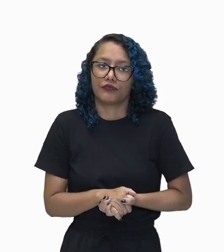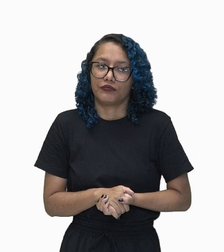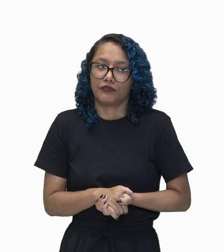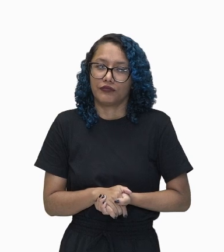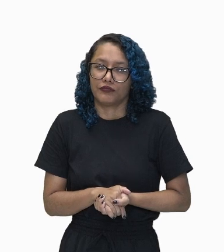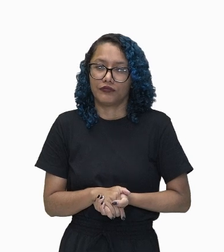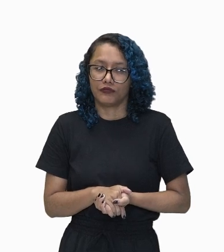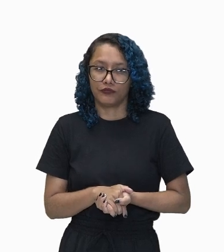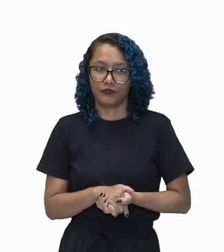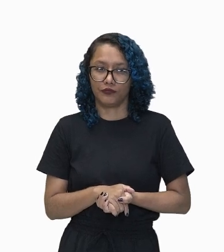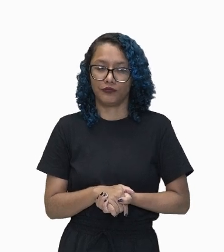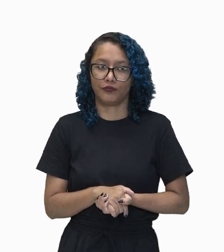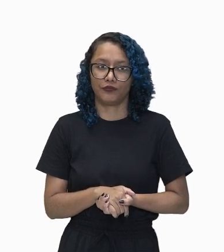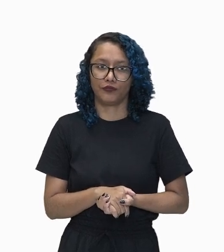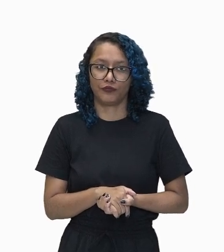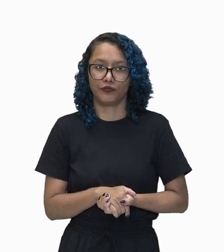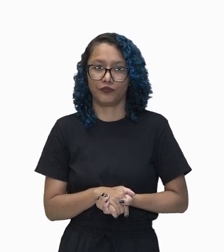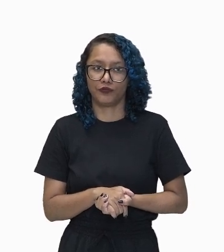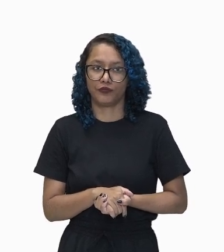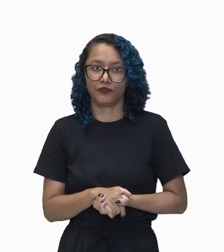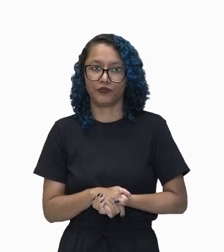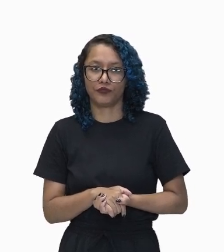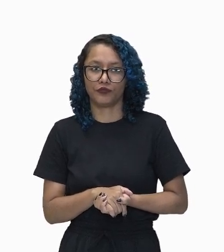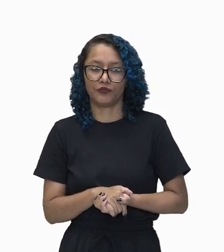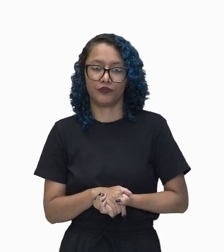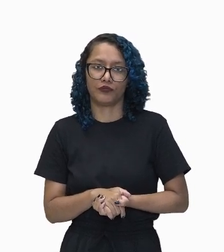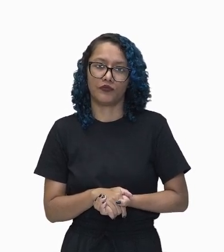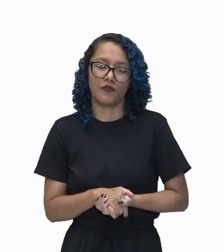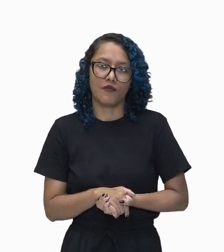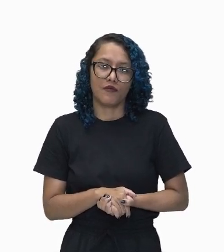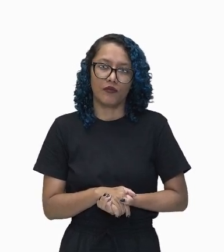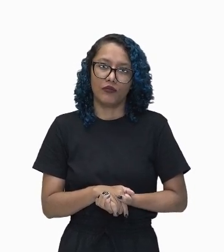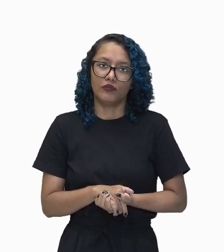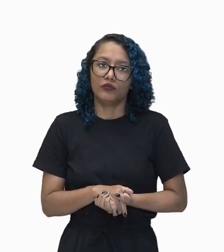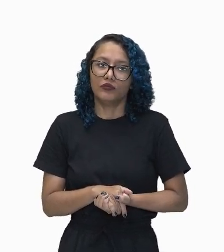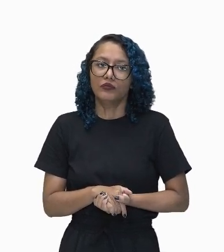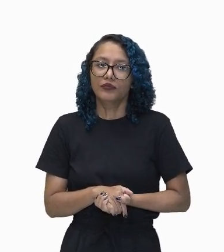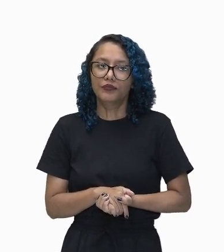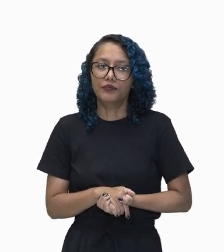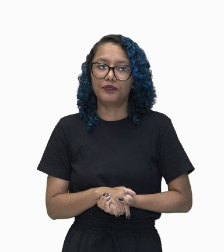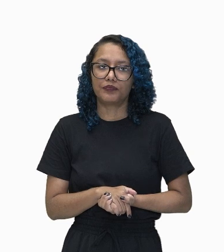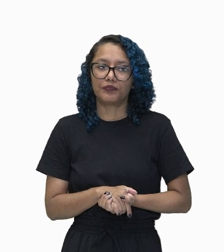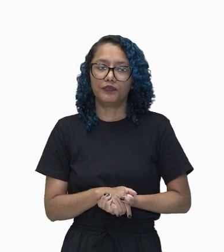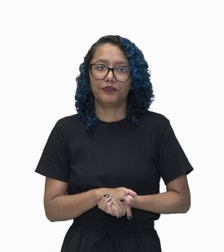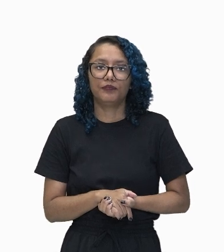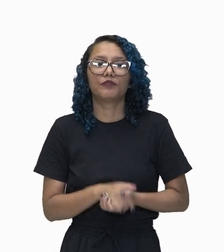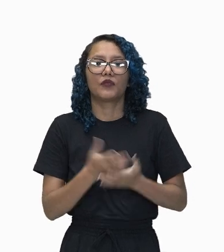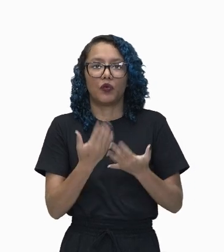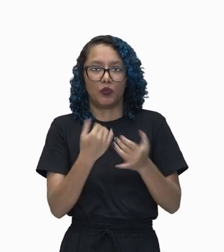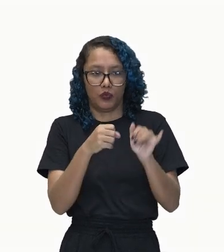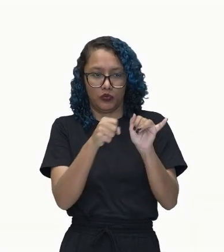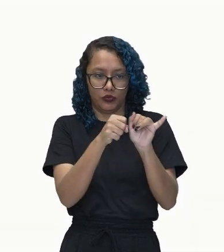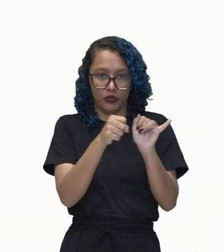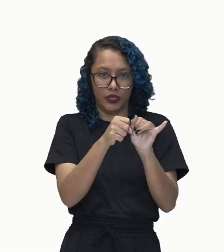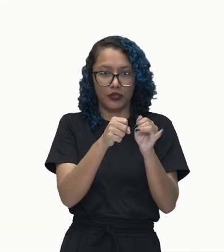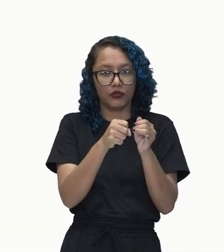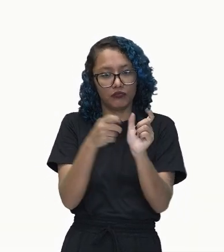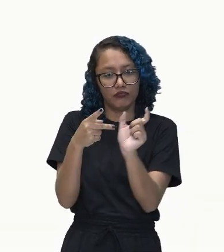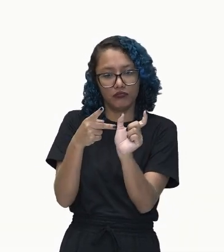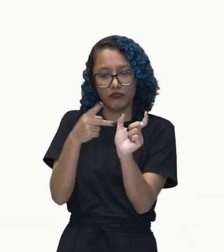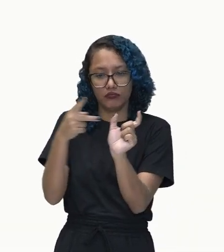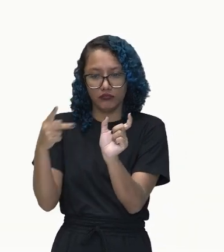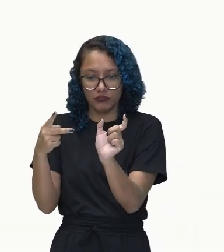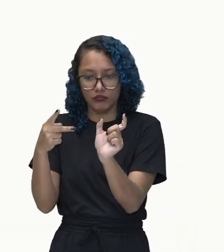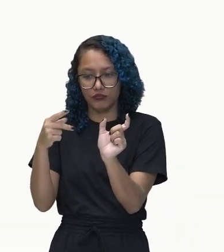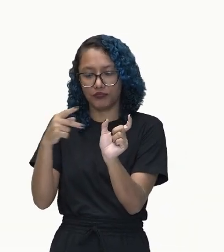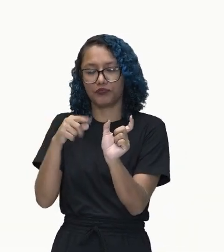no primeiro momento, nós temos aqui o sujeito e agora nós temos o predicado. O predicado é o